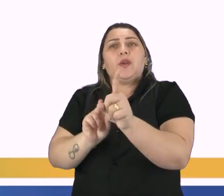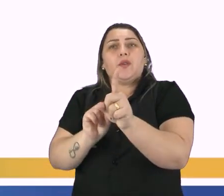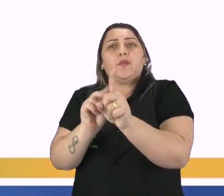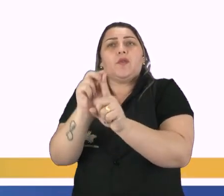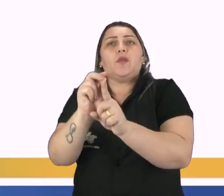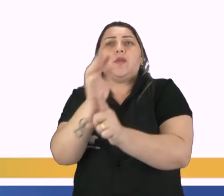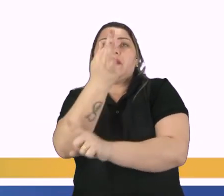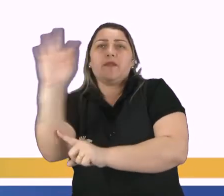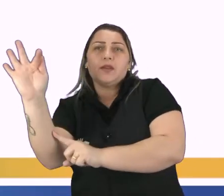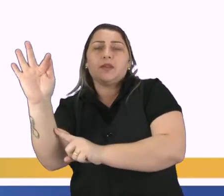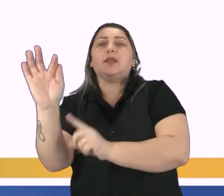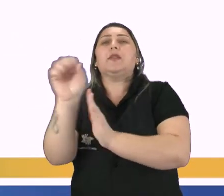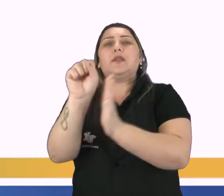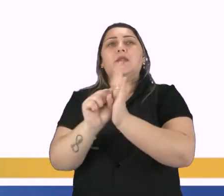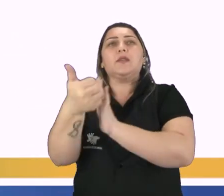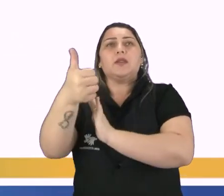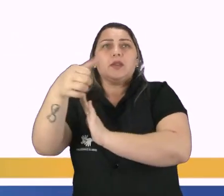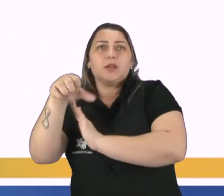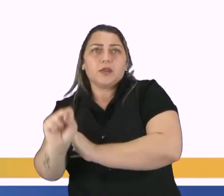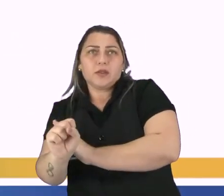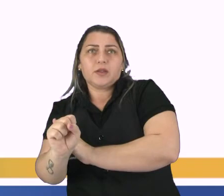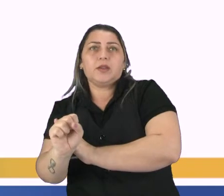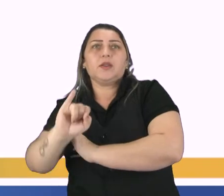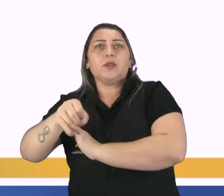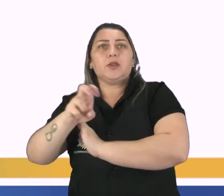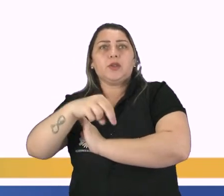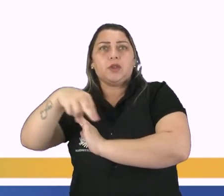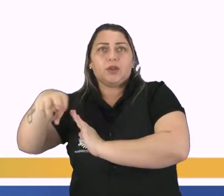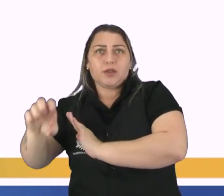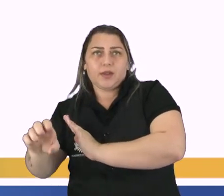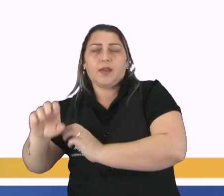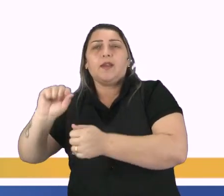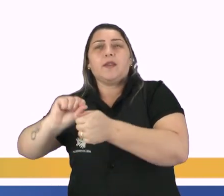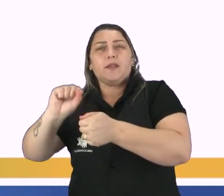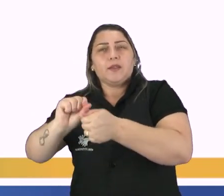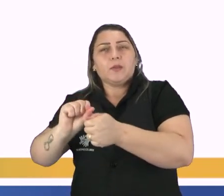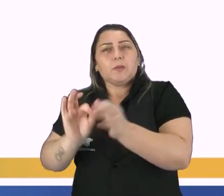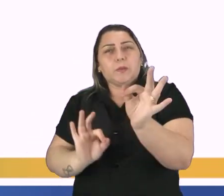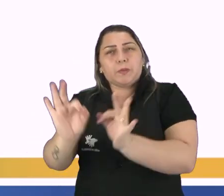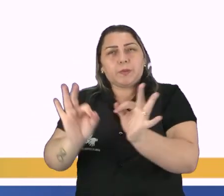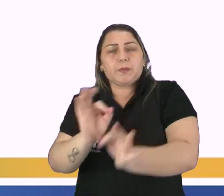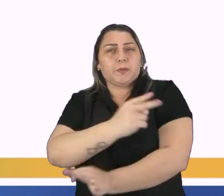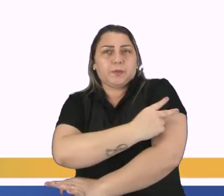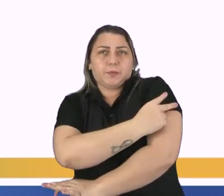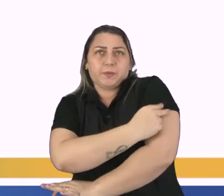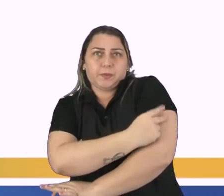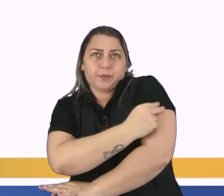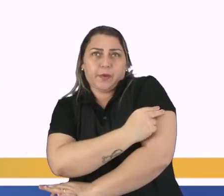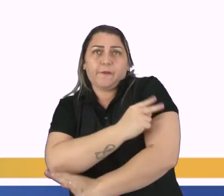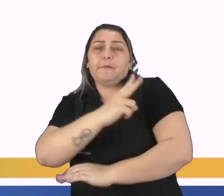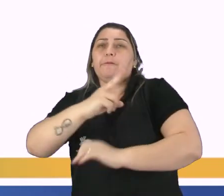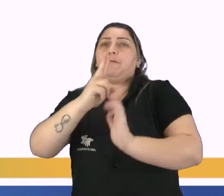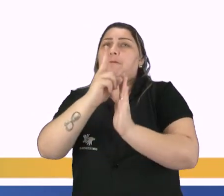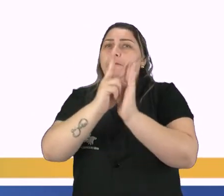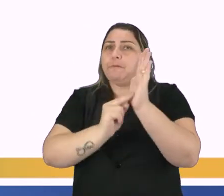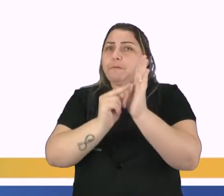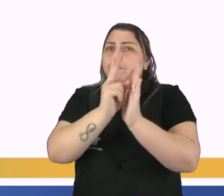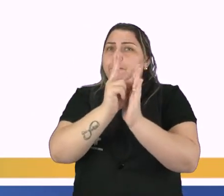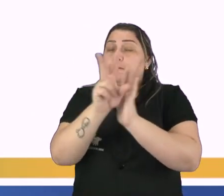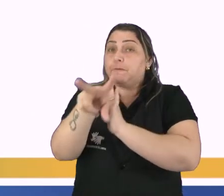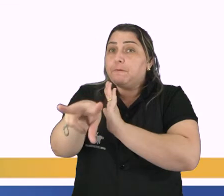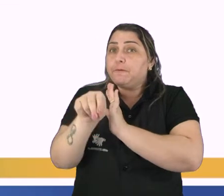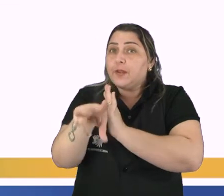Século XVIII, Jenner cria as premissas para as vacinas, através da inoculação de vírus, em uma criança.